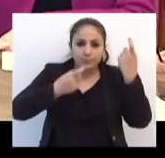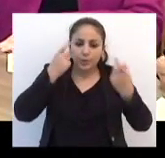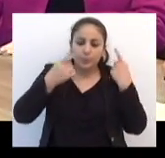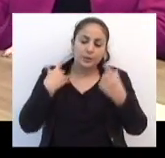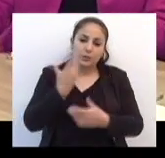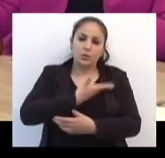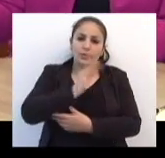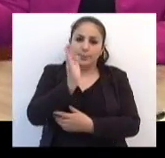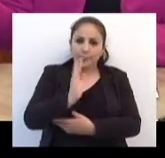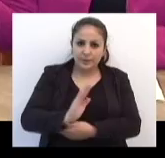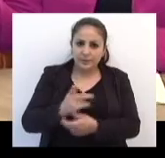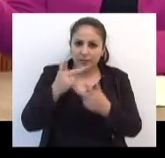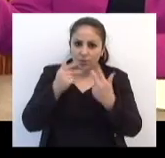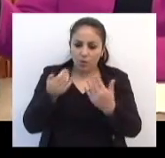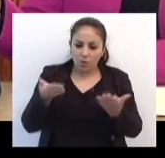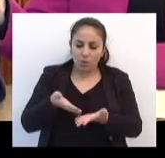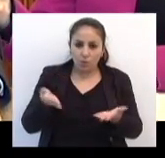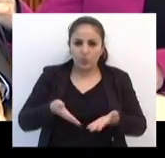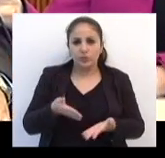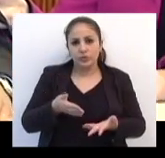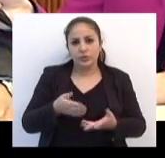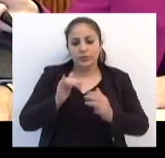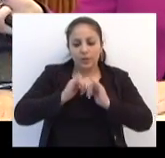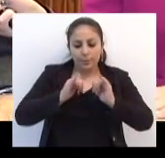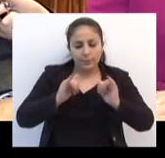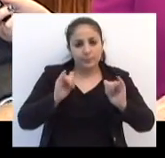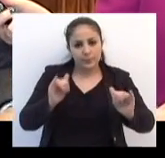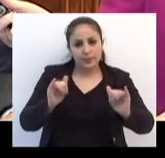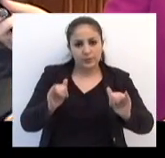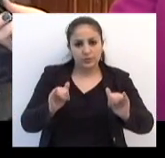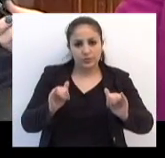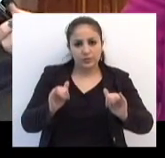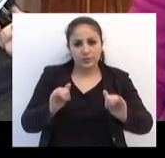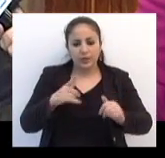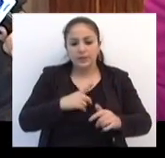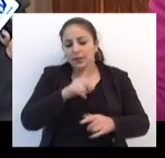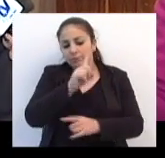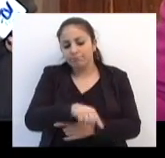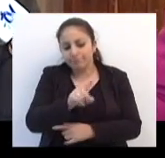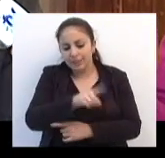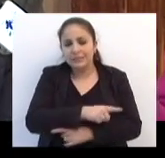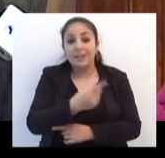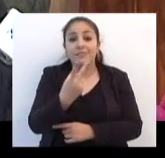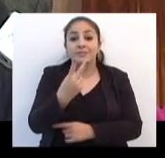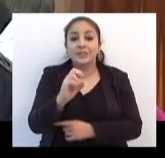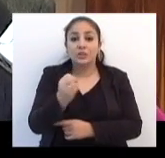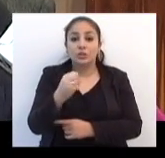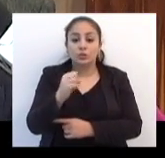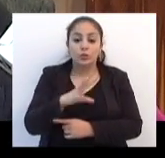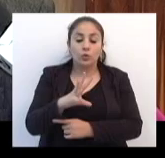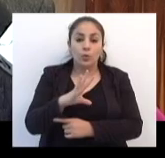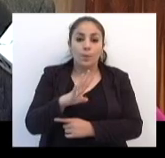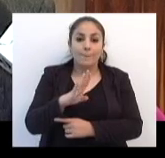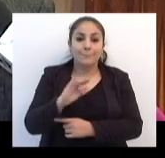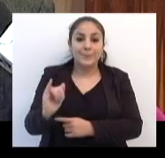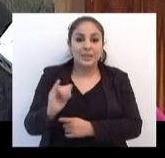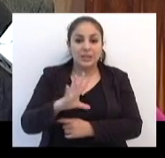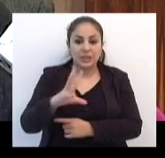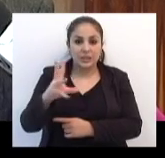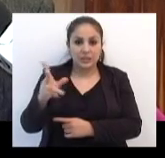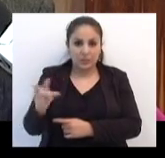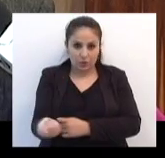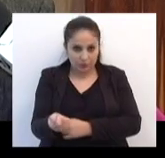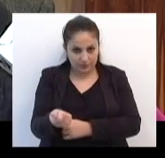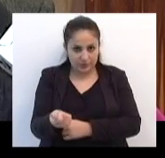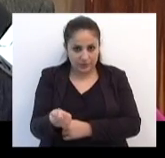preocupante para nós brasileiros, quando hoje, saiu hoje na mídia, que serão cortados 28 bilhões de reais